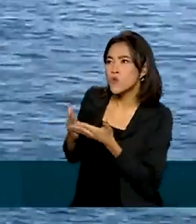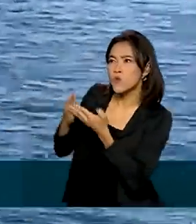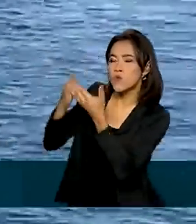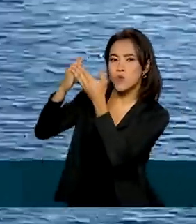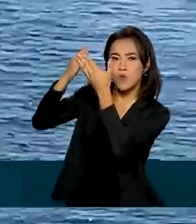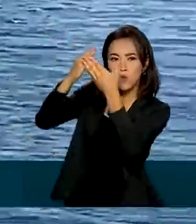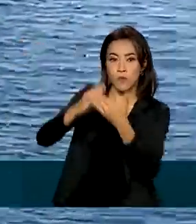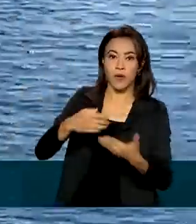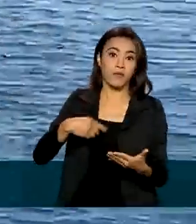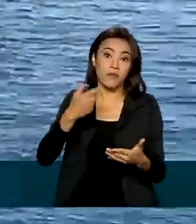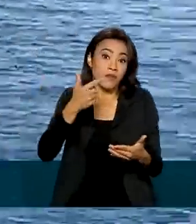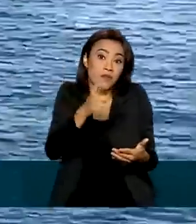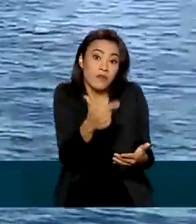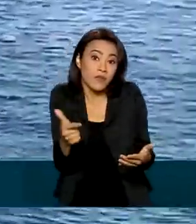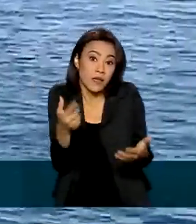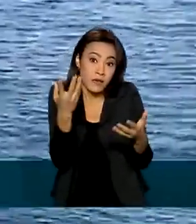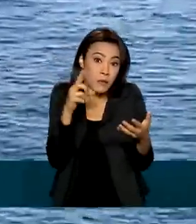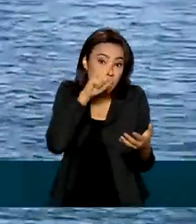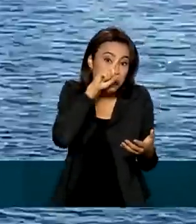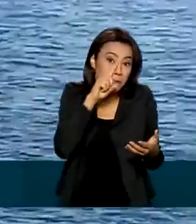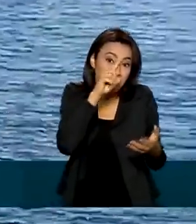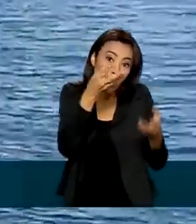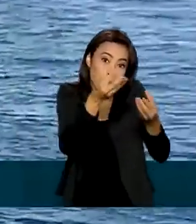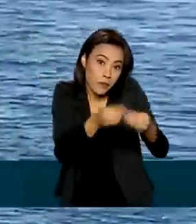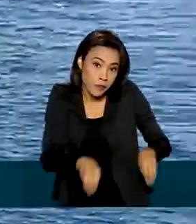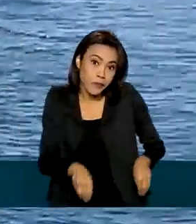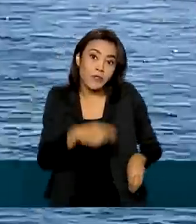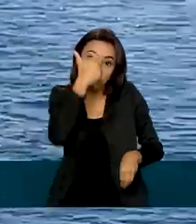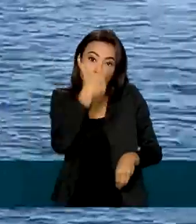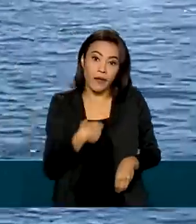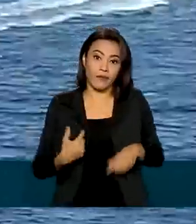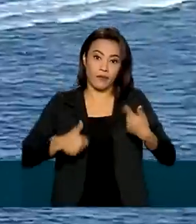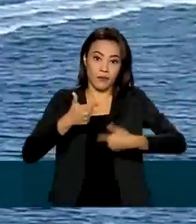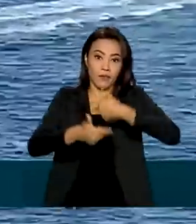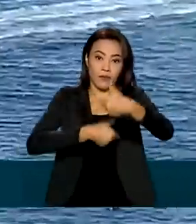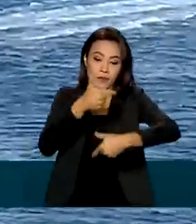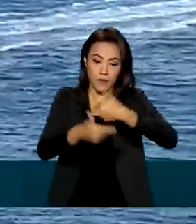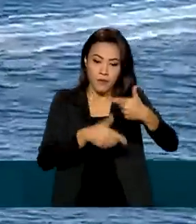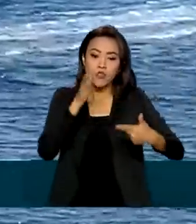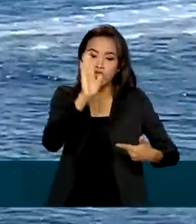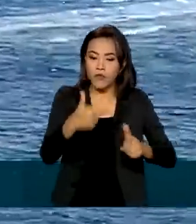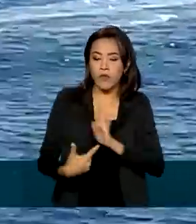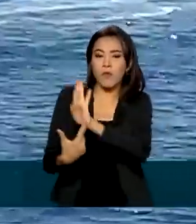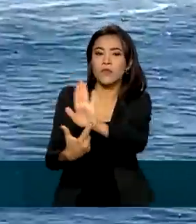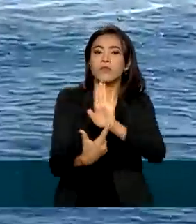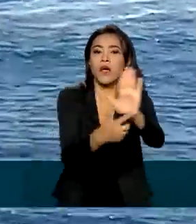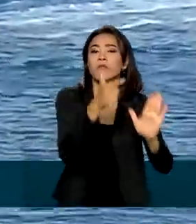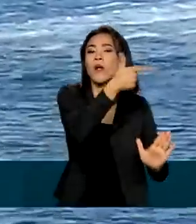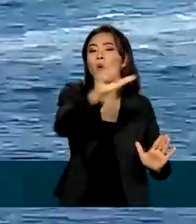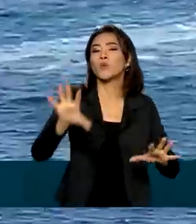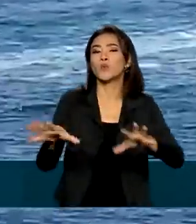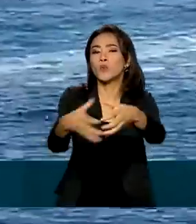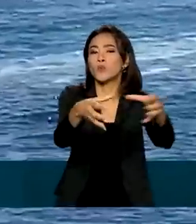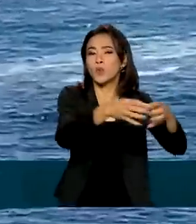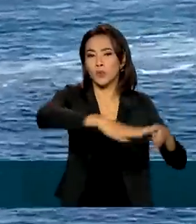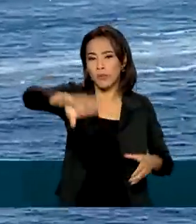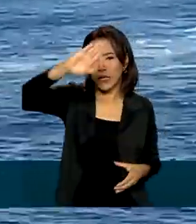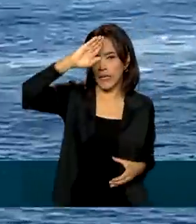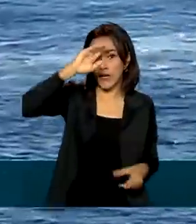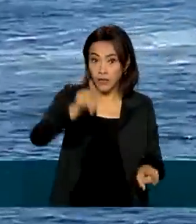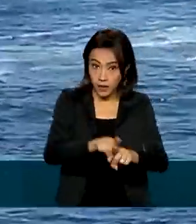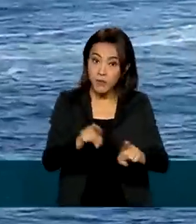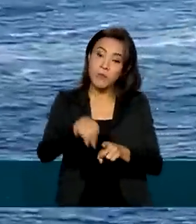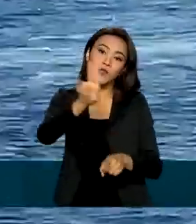a vida de operadores. A tecnologia já foi apresentada para outras organizações militares e também universidades, que